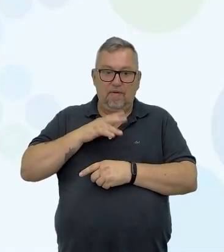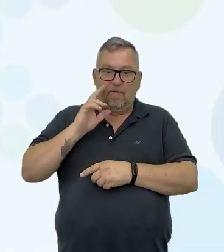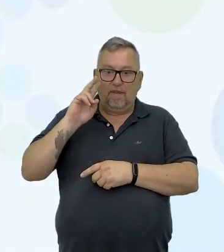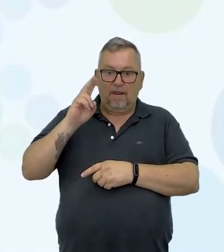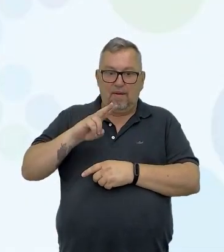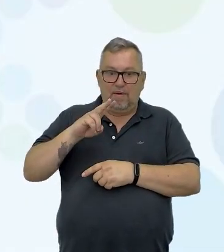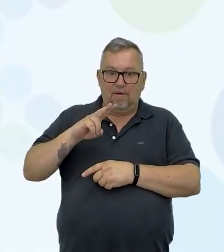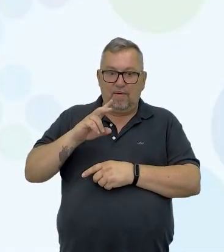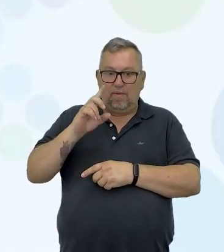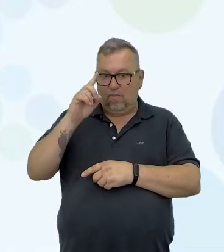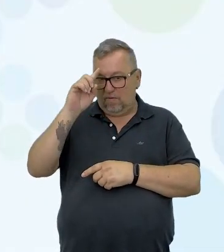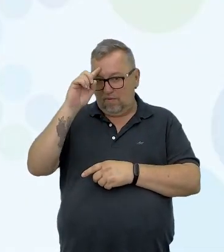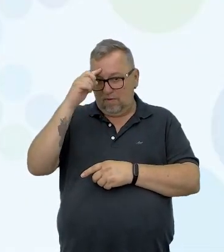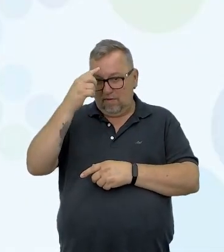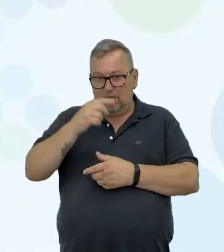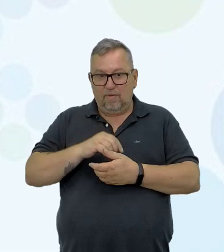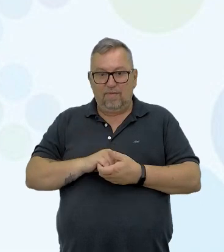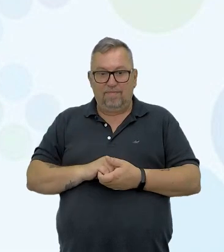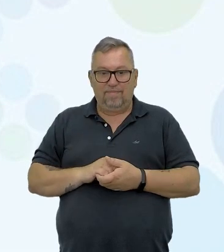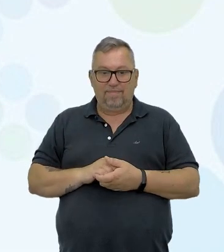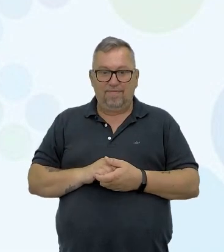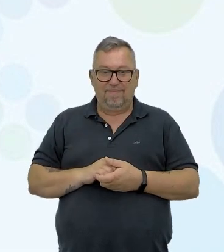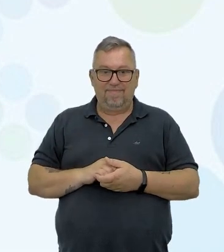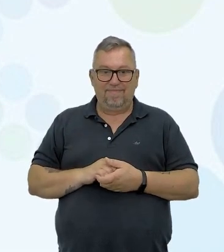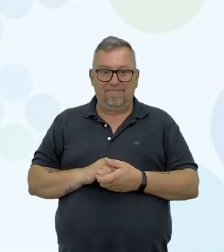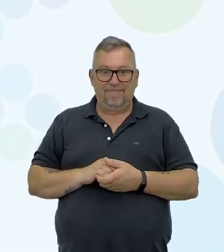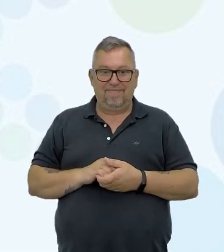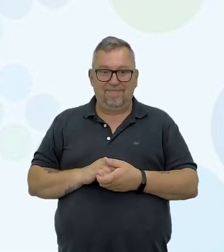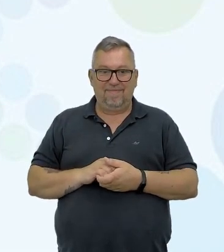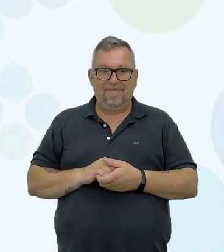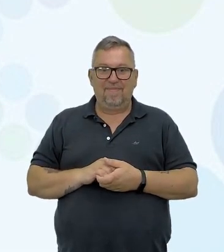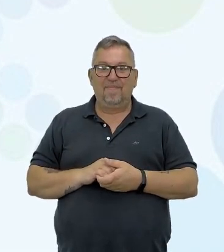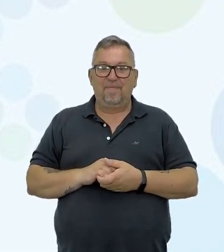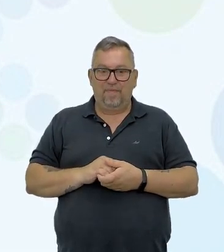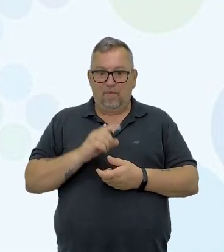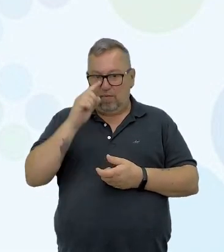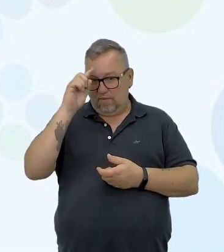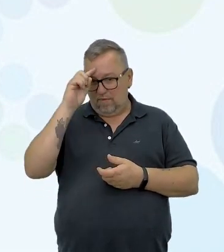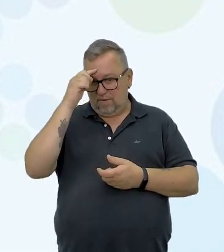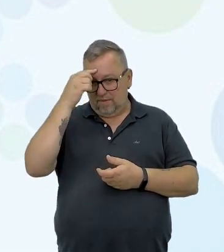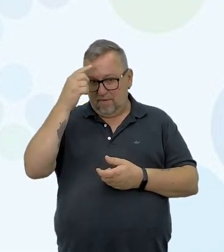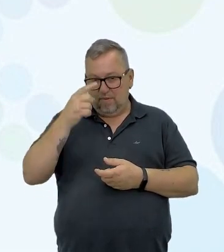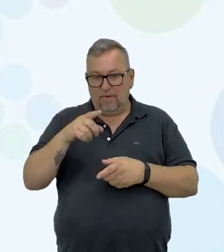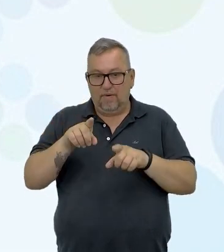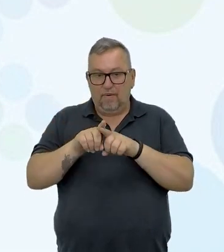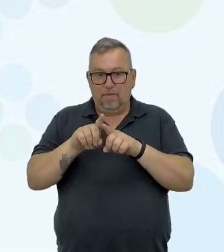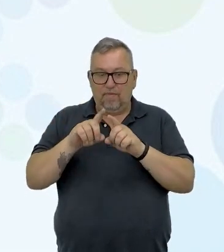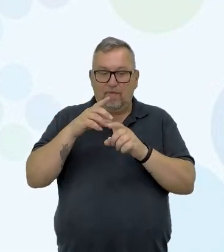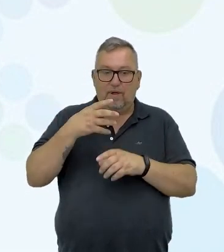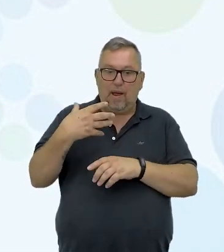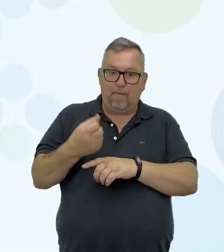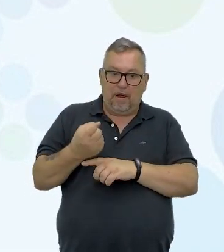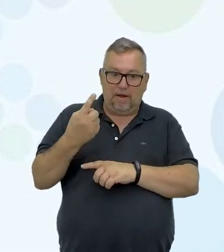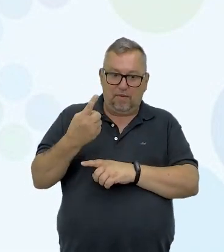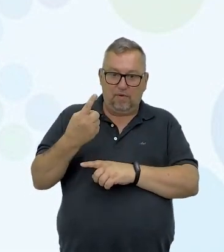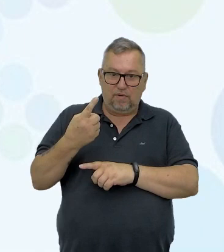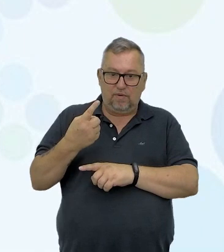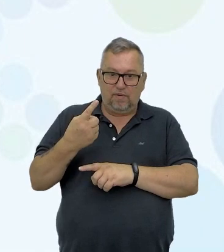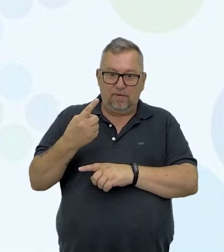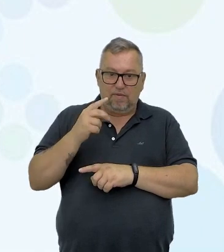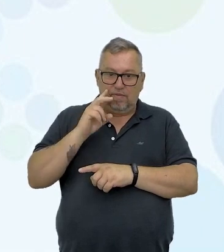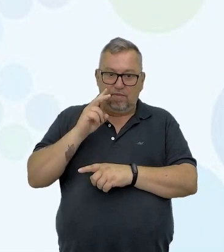aceso um segundo. Ah, que legal, produção. Obrigado mesmo, viu? Ele vai ficar aceso um segundo e vai ficar apagado um segundo.